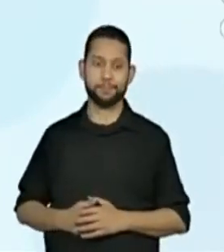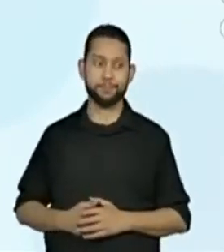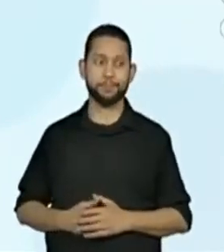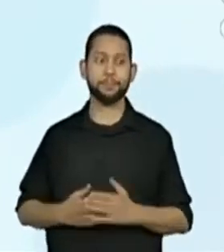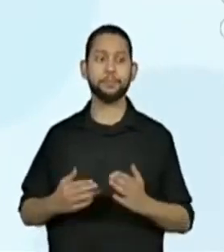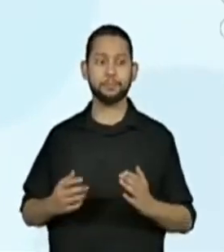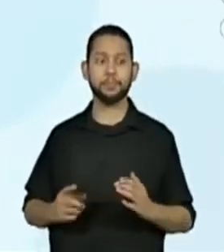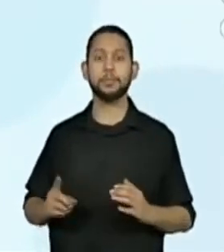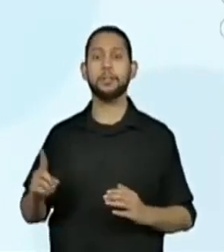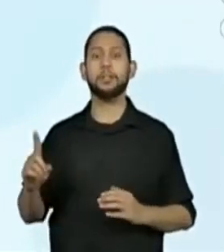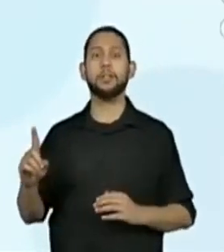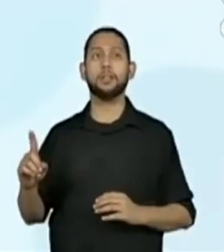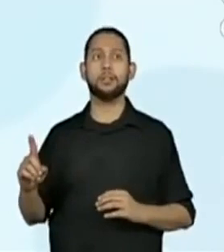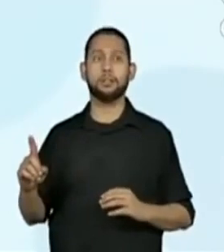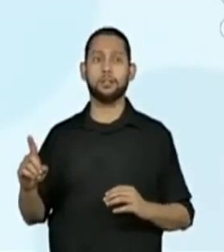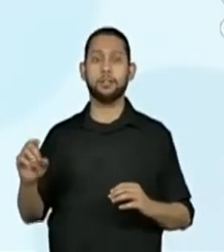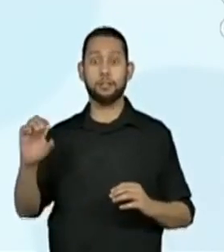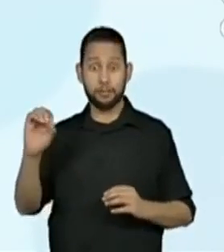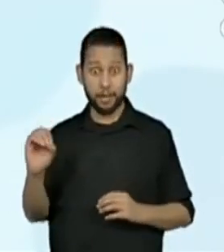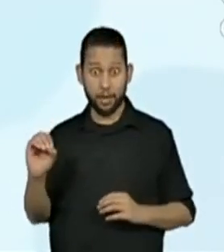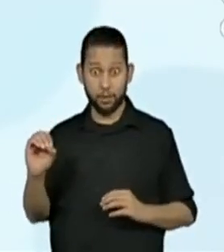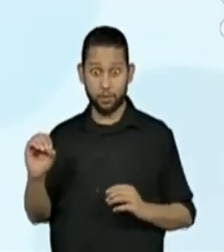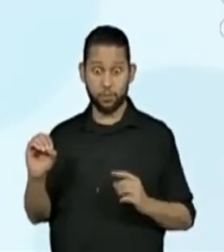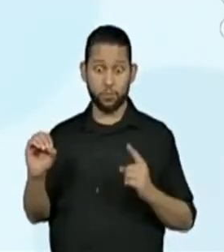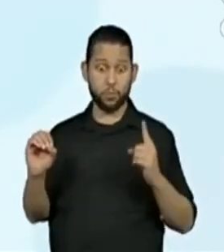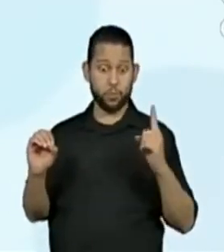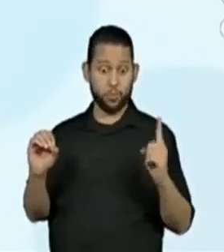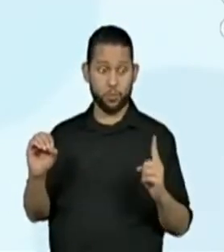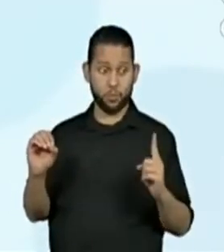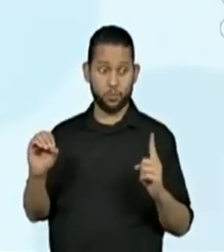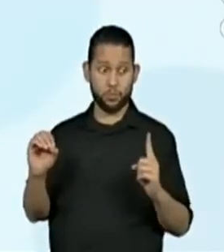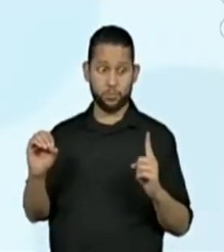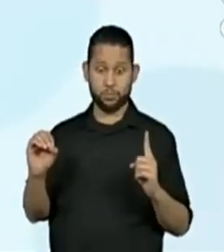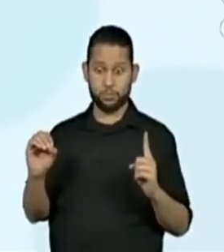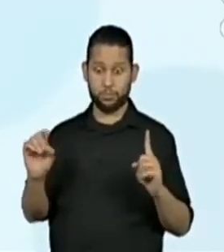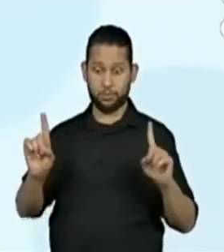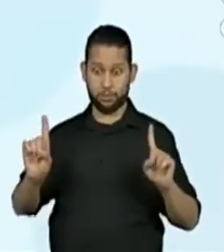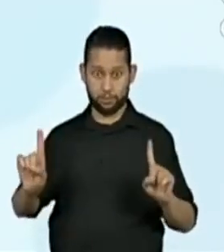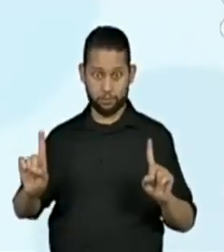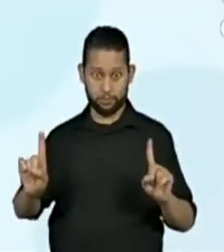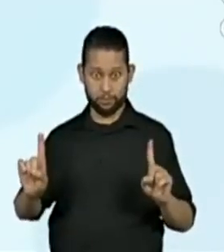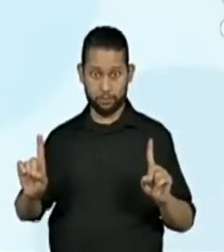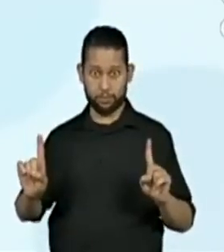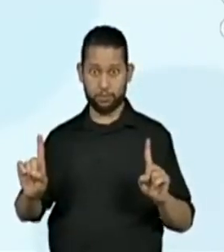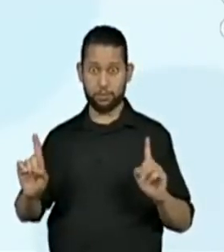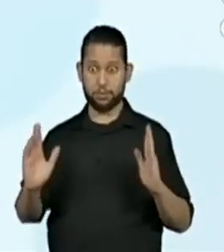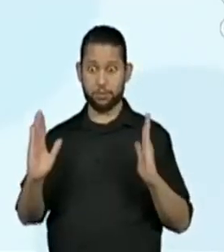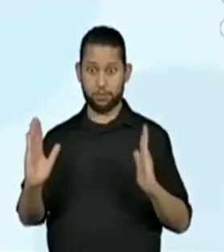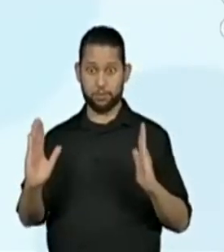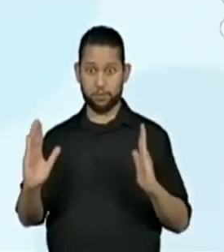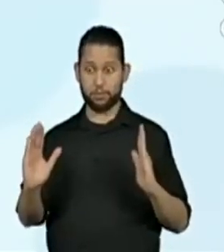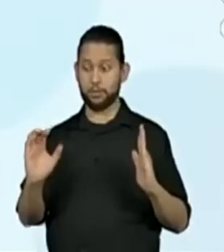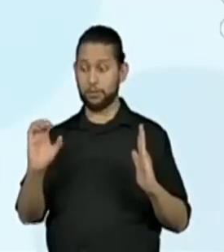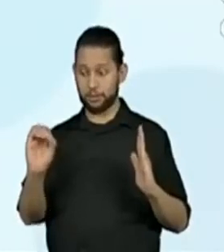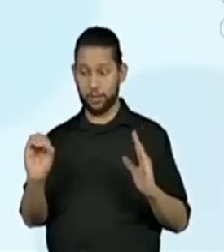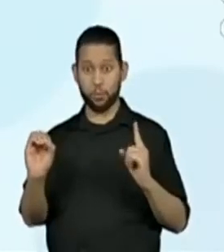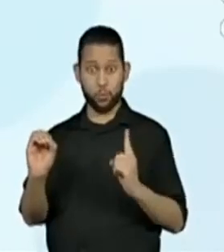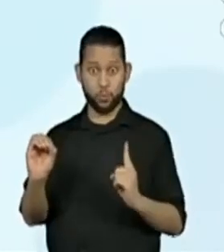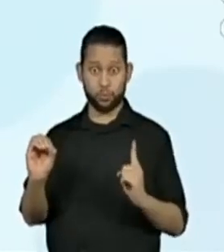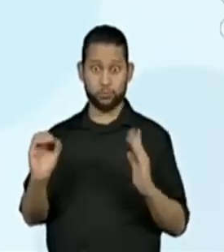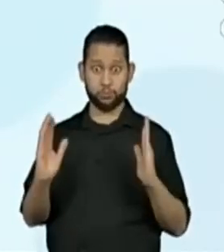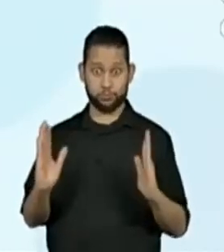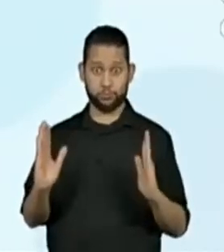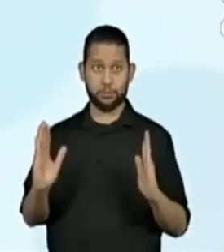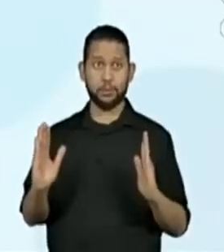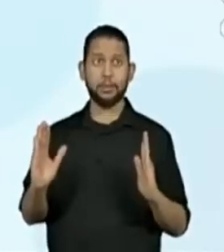Entre o 0 e o 1, devo considerar, então, que, observe, temos